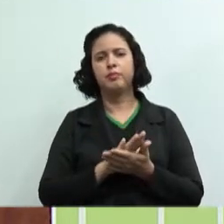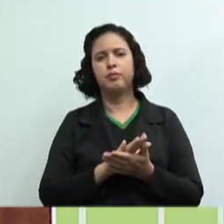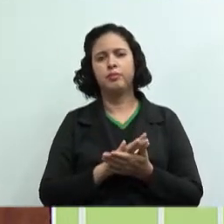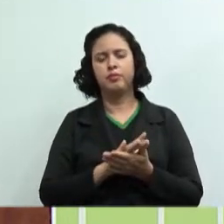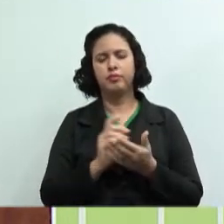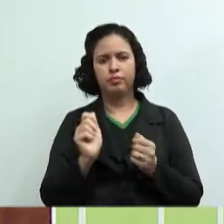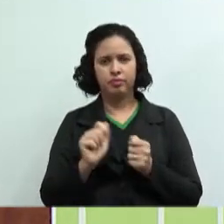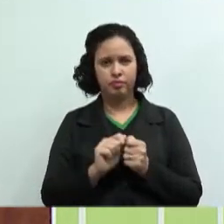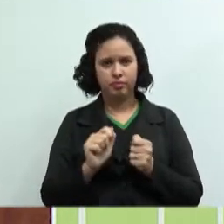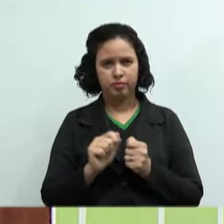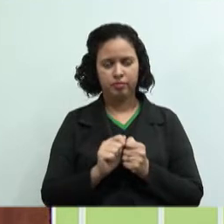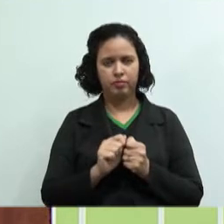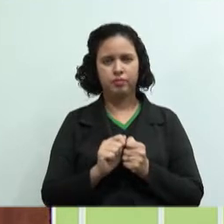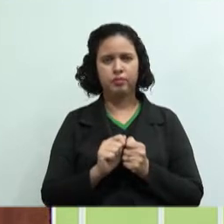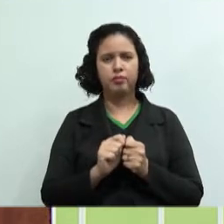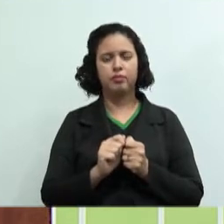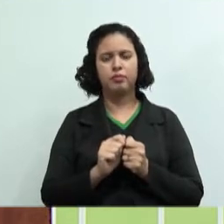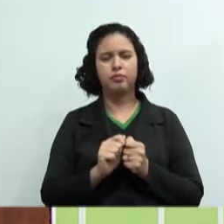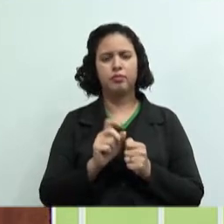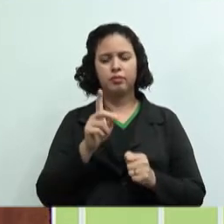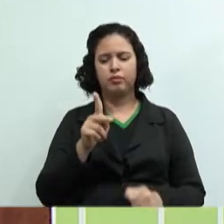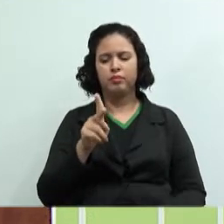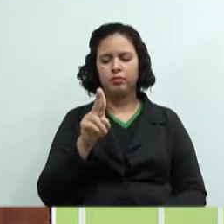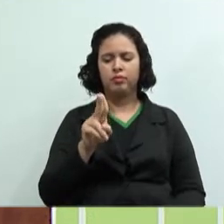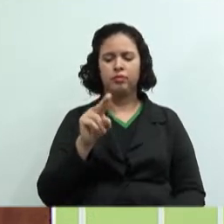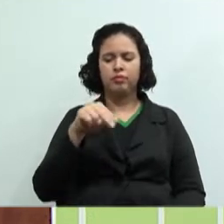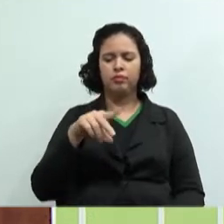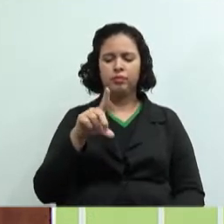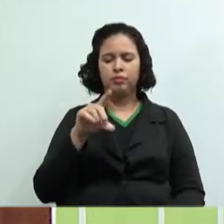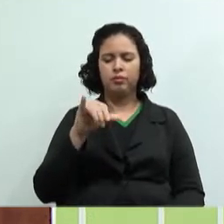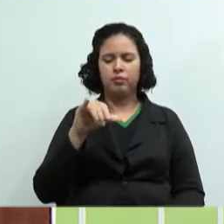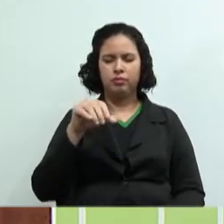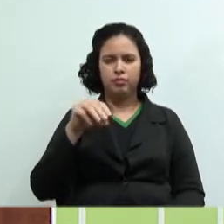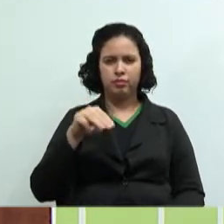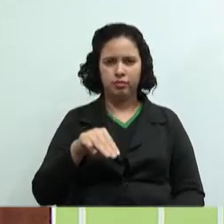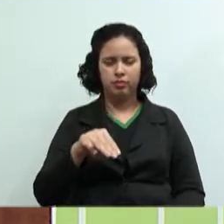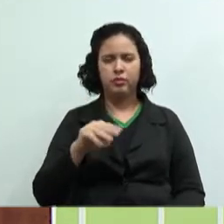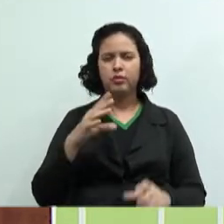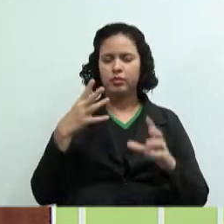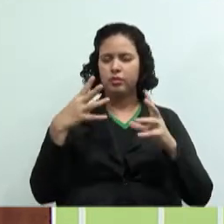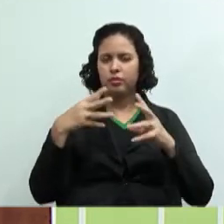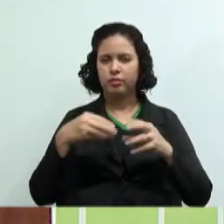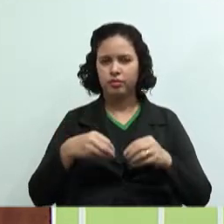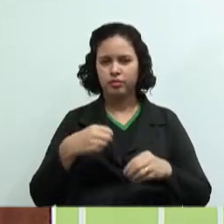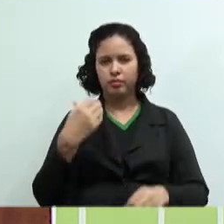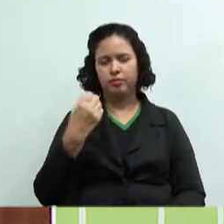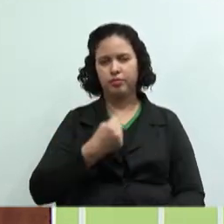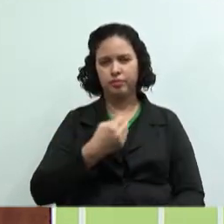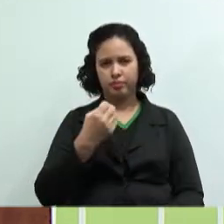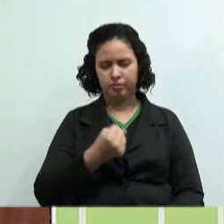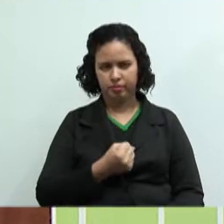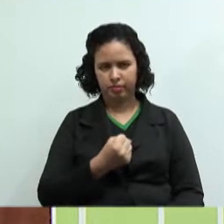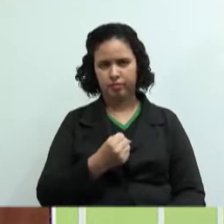produzir o pudim e utilizei o leite condensado. Todo o leite condensado. Só que